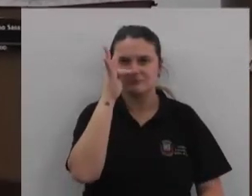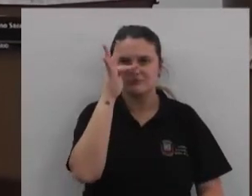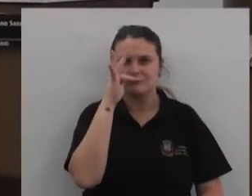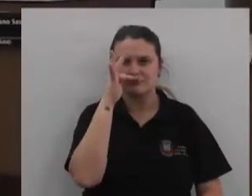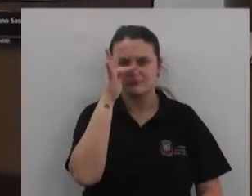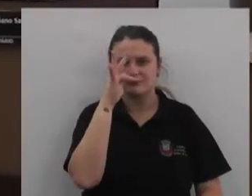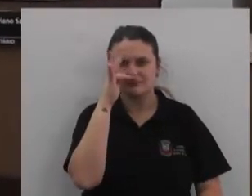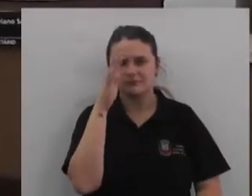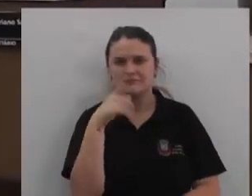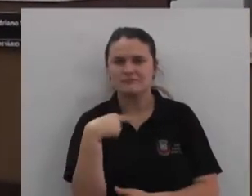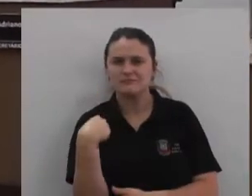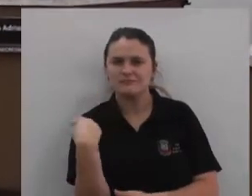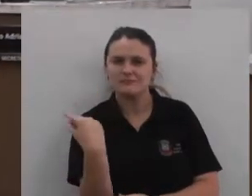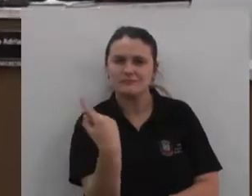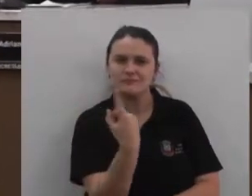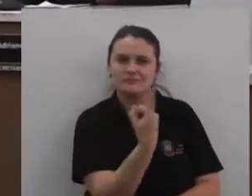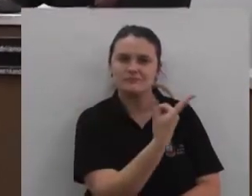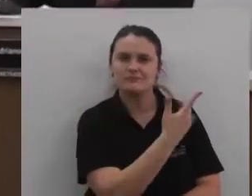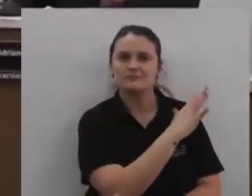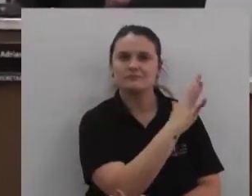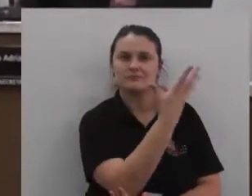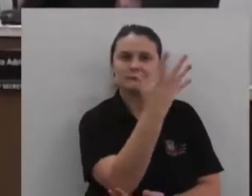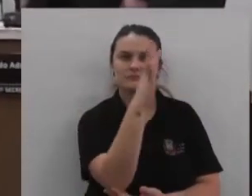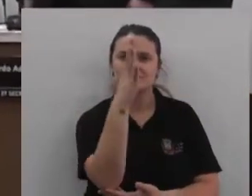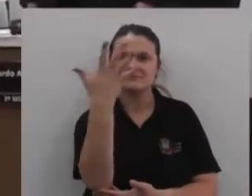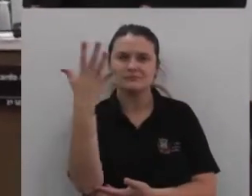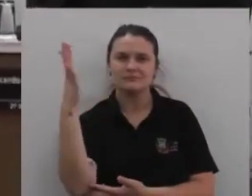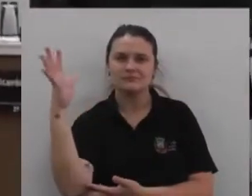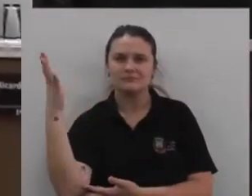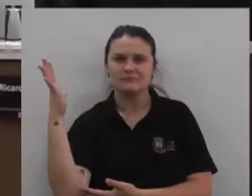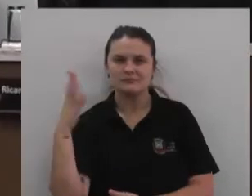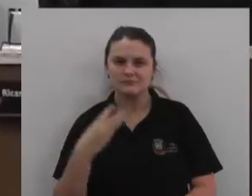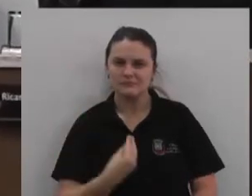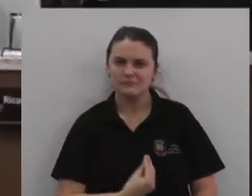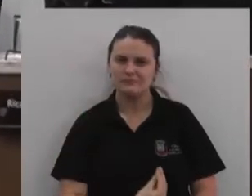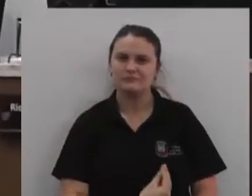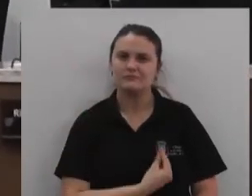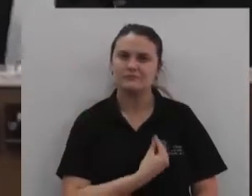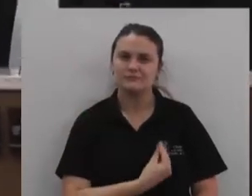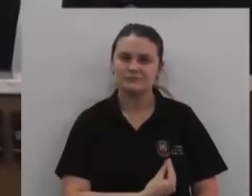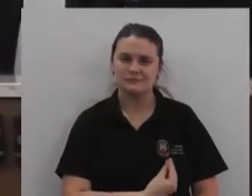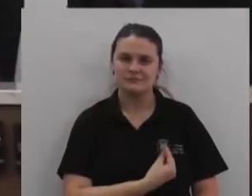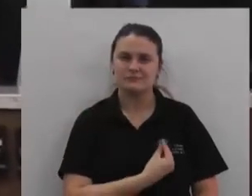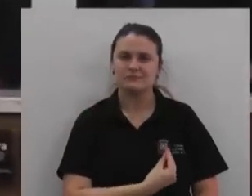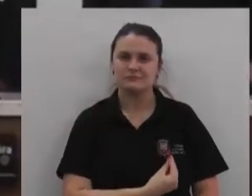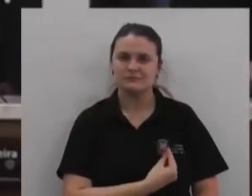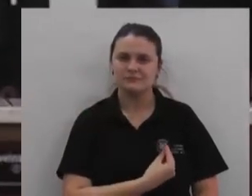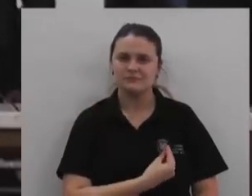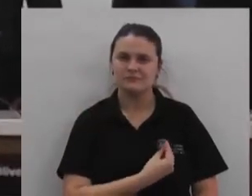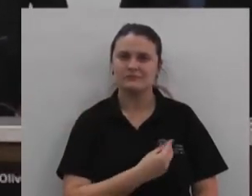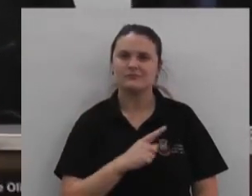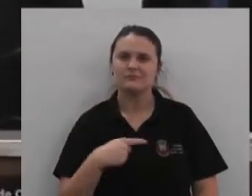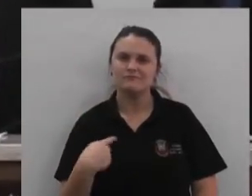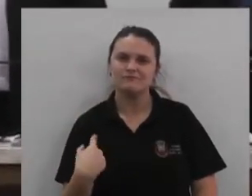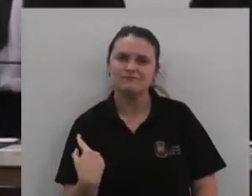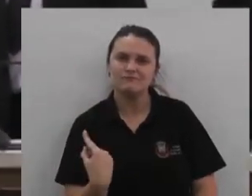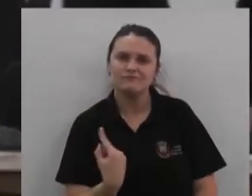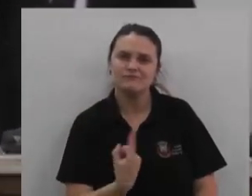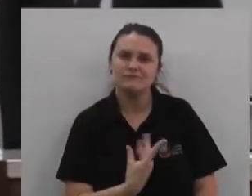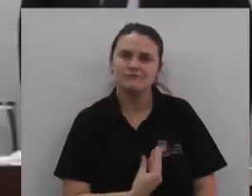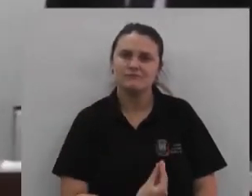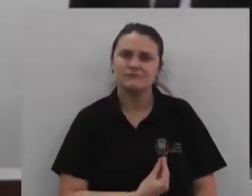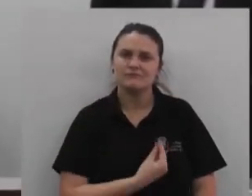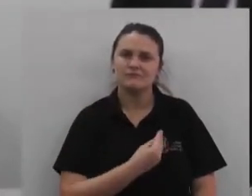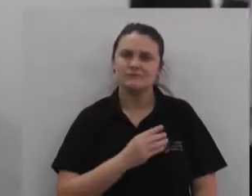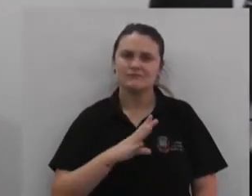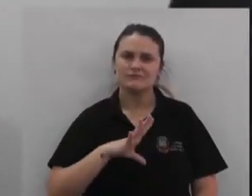mais que a vida Teus risonhos e os campos têm mais flores Nossos bosques têm